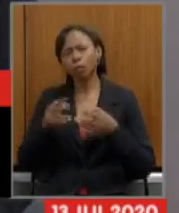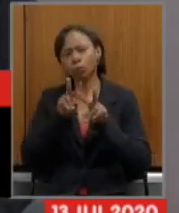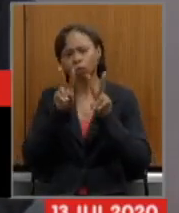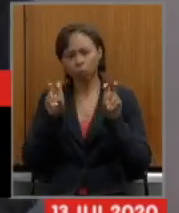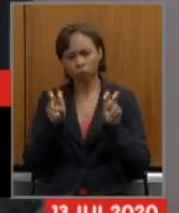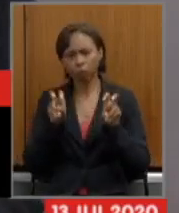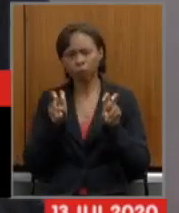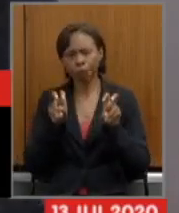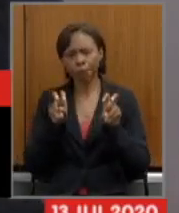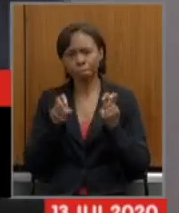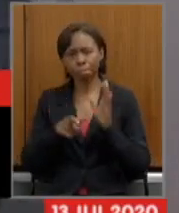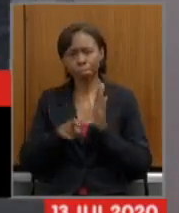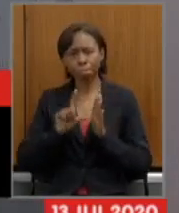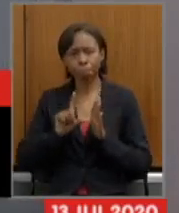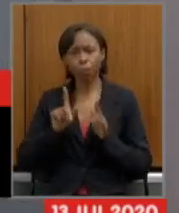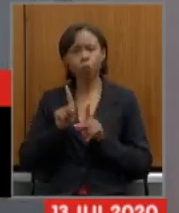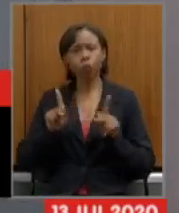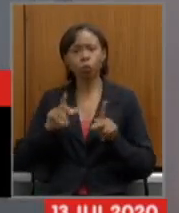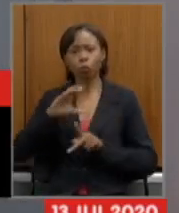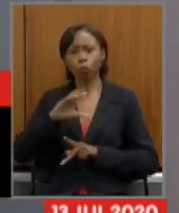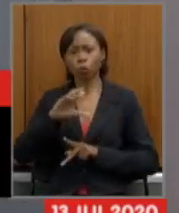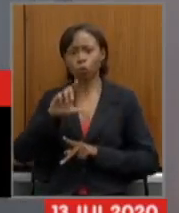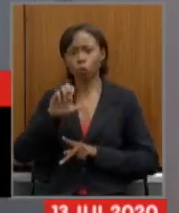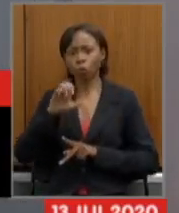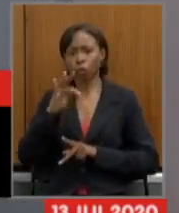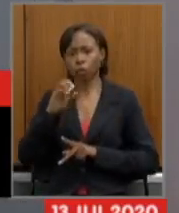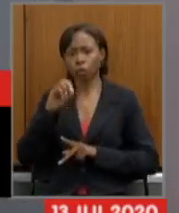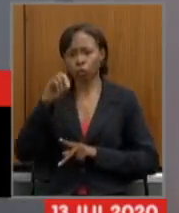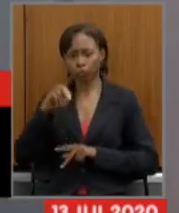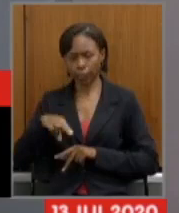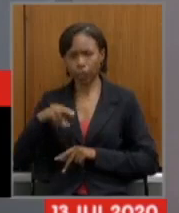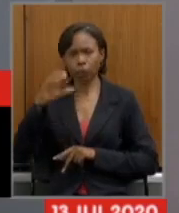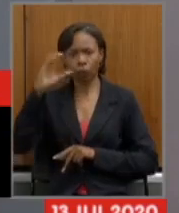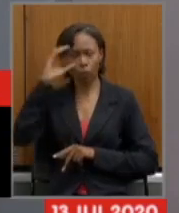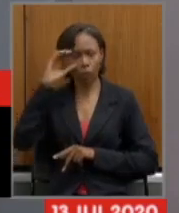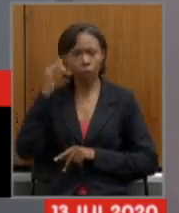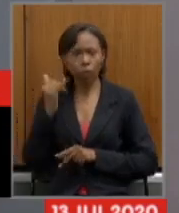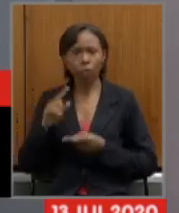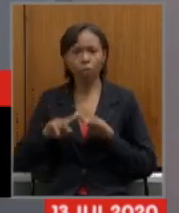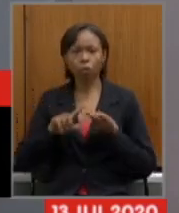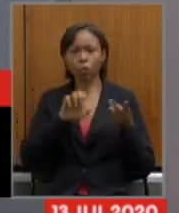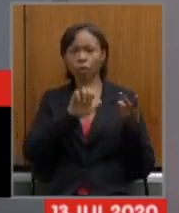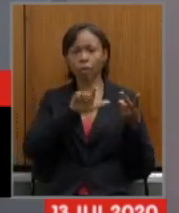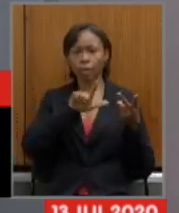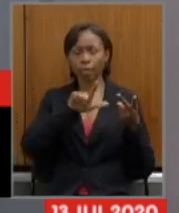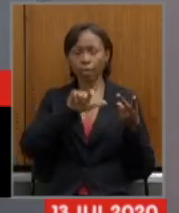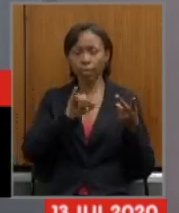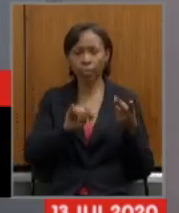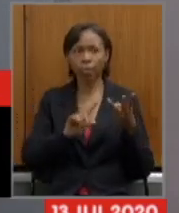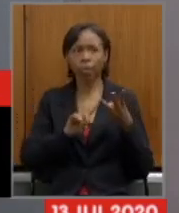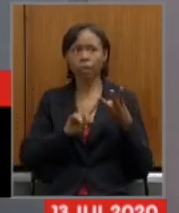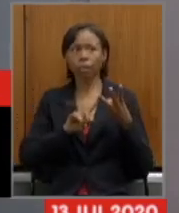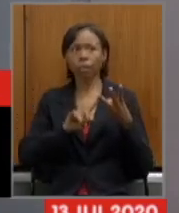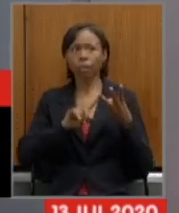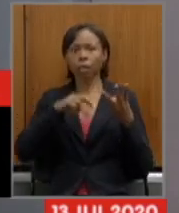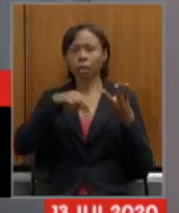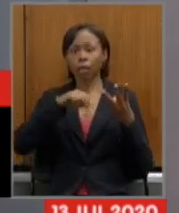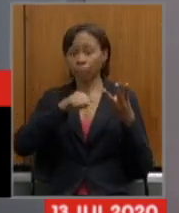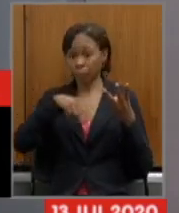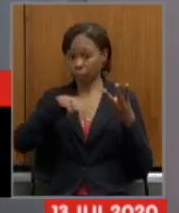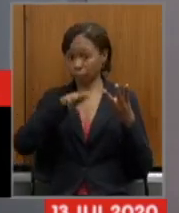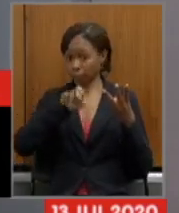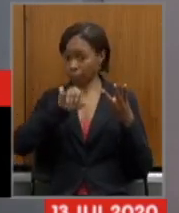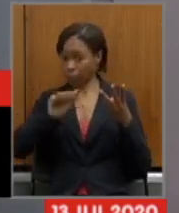colocações do deputado professor Cleiton deputado ele grilo deputado andréa de jesus deputado Gustavo Aladares deputado Laura